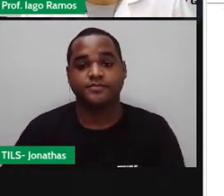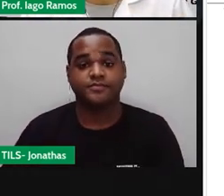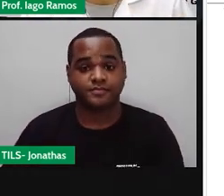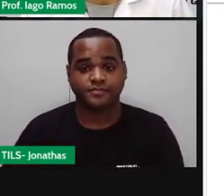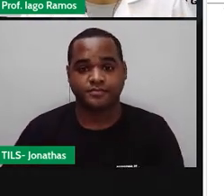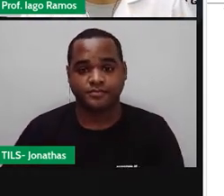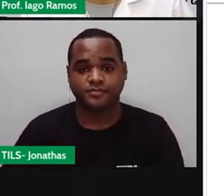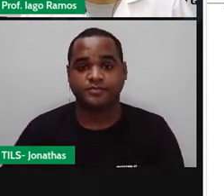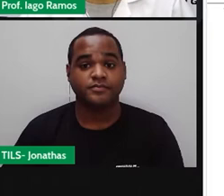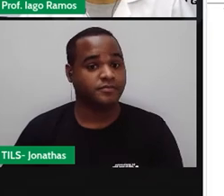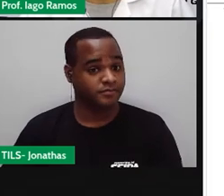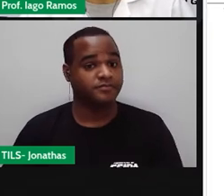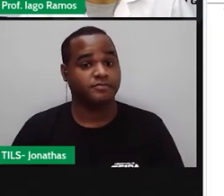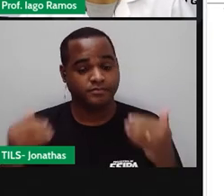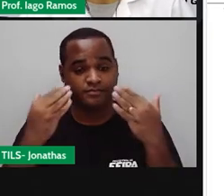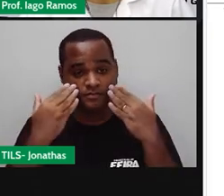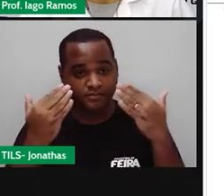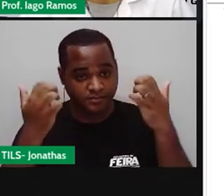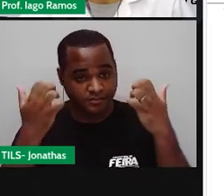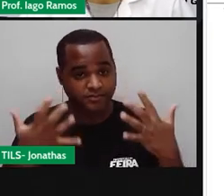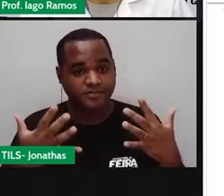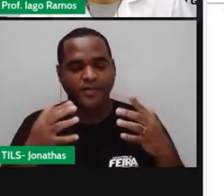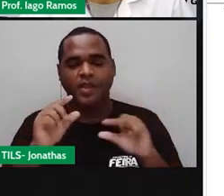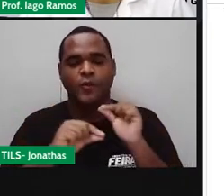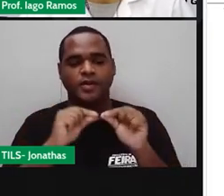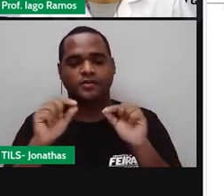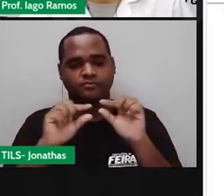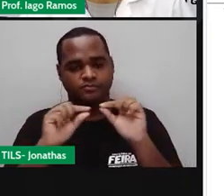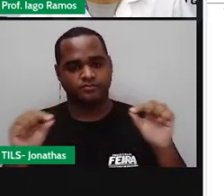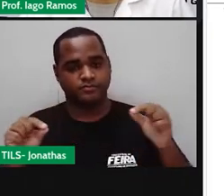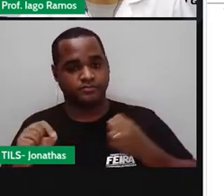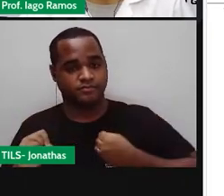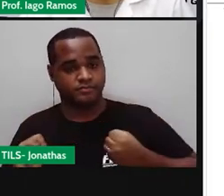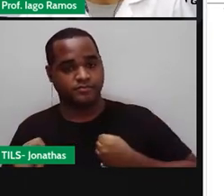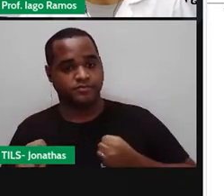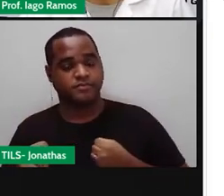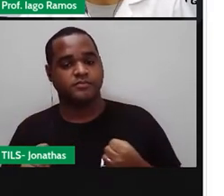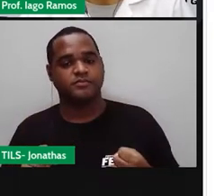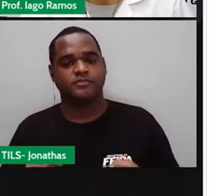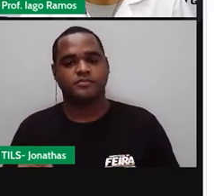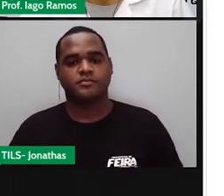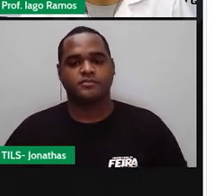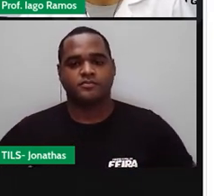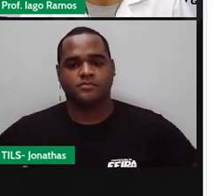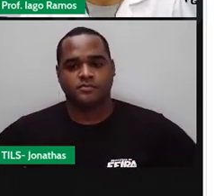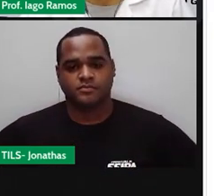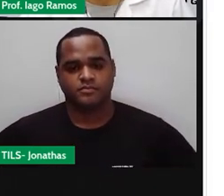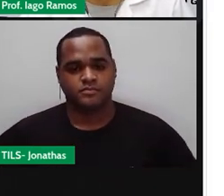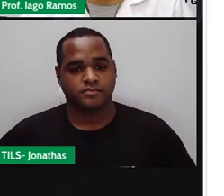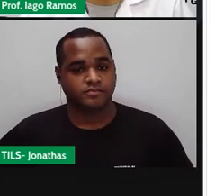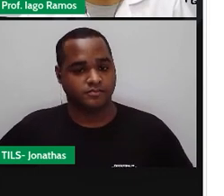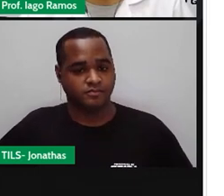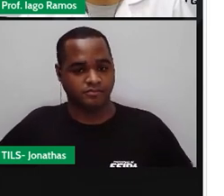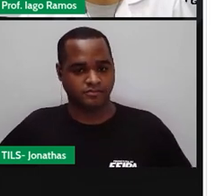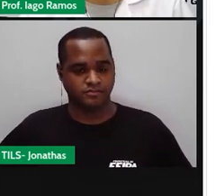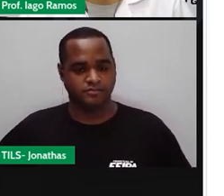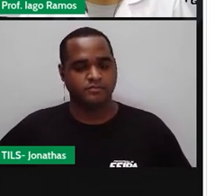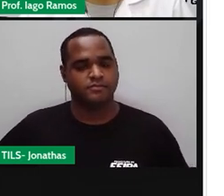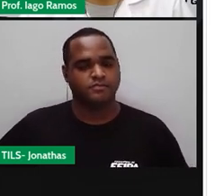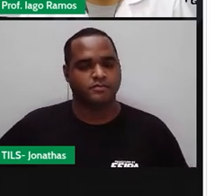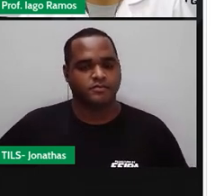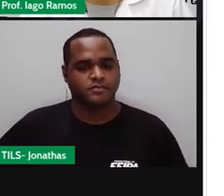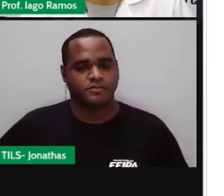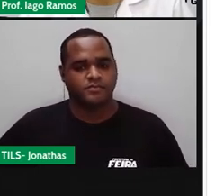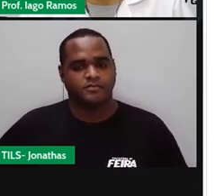Bom... Dito isso... Vamos aqui agora... Pensar em